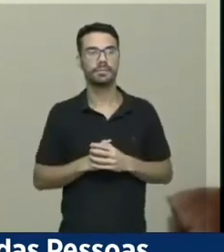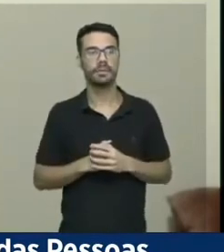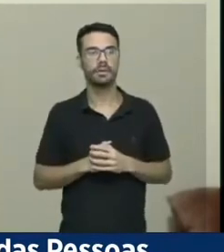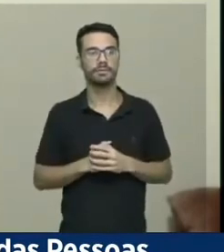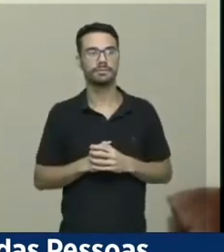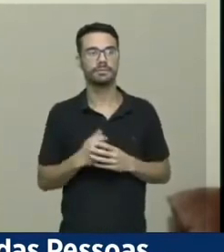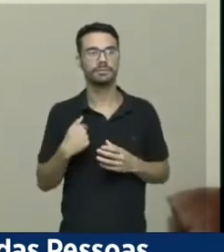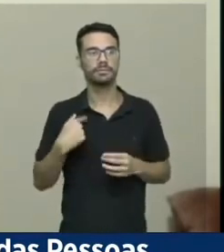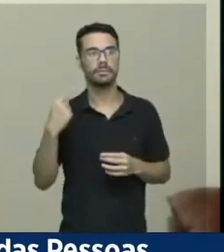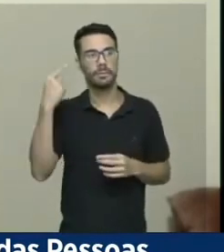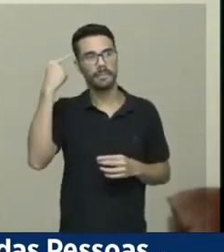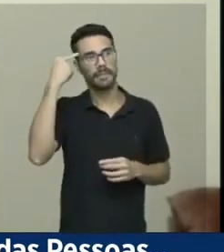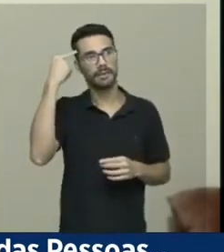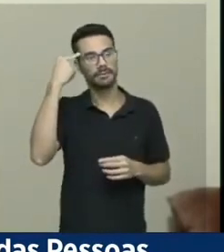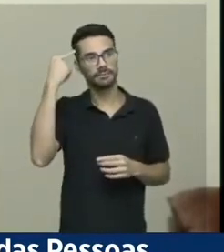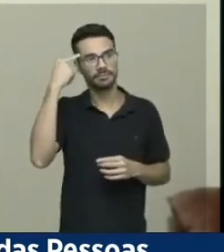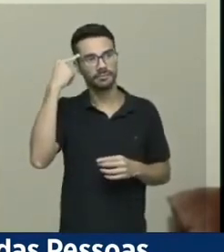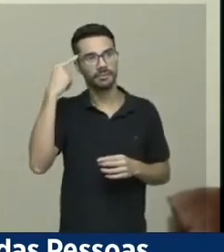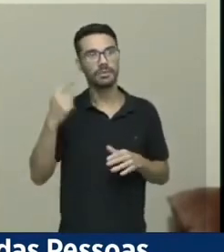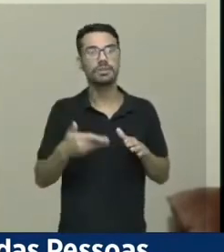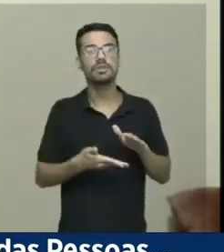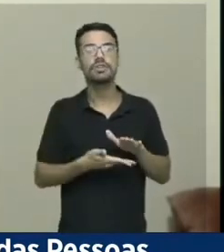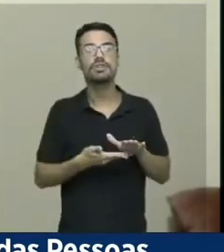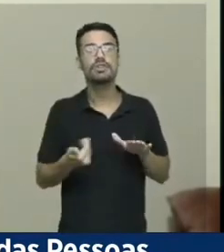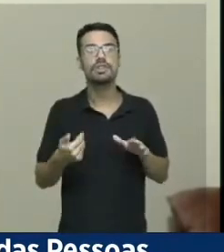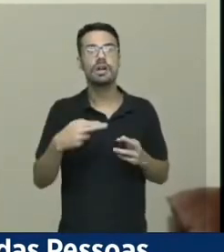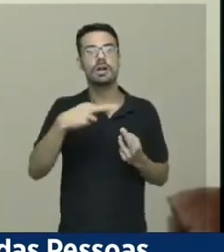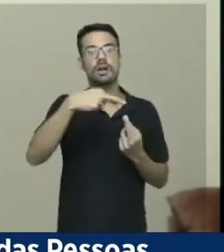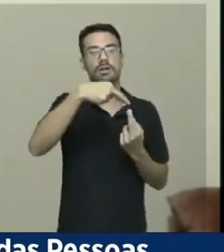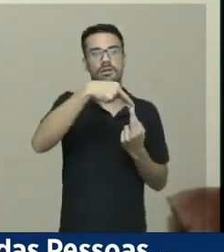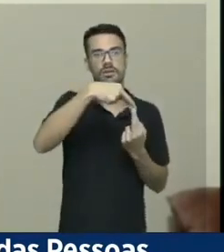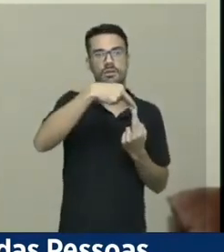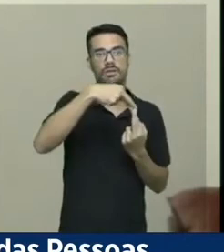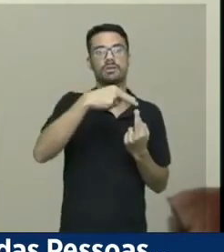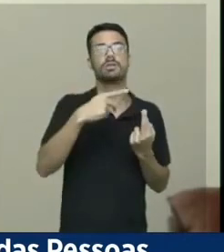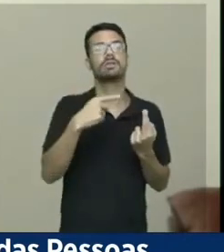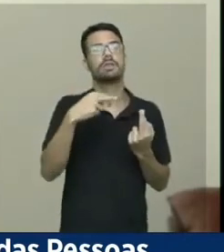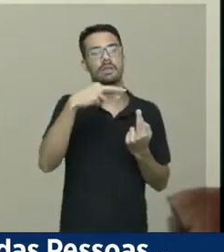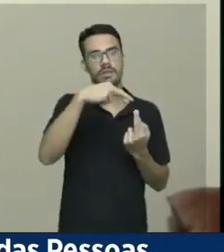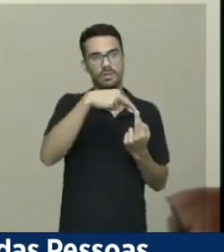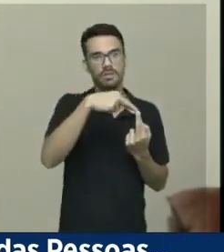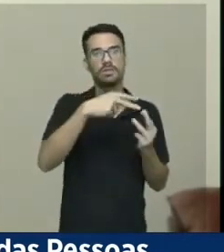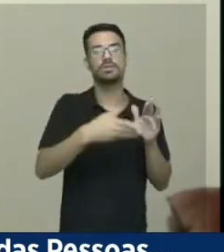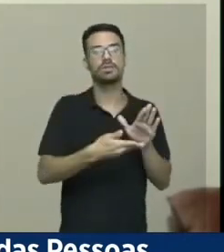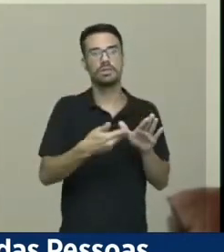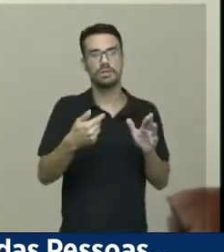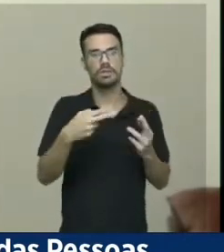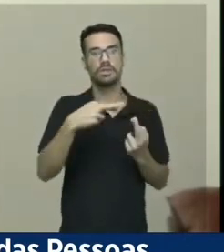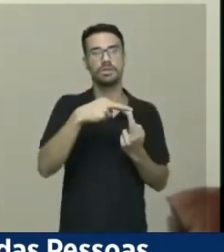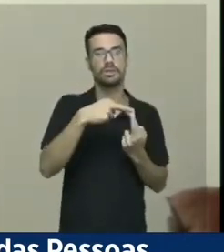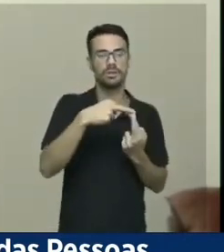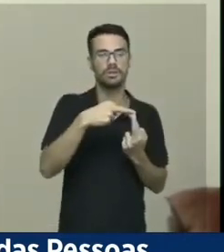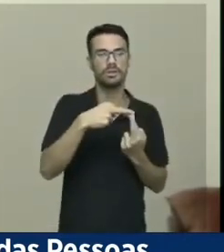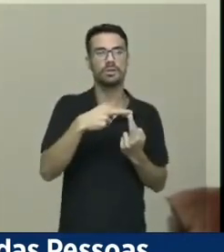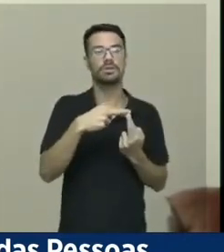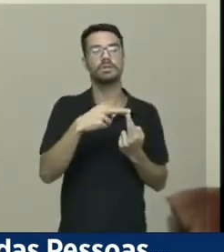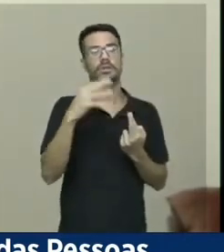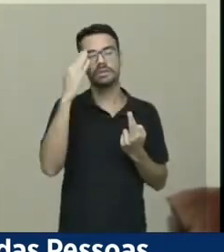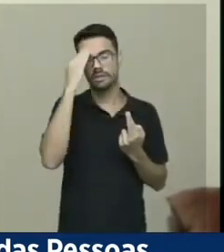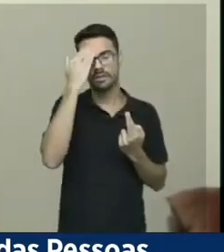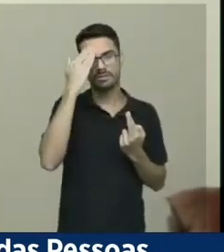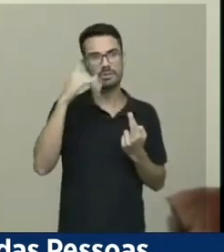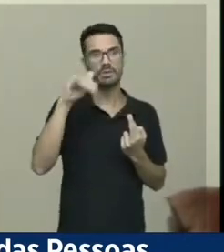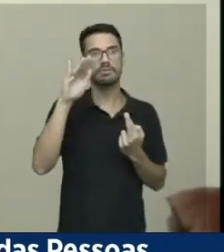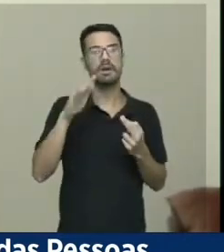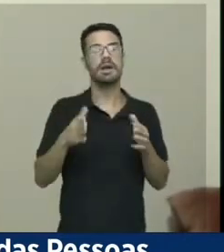eu penso que a supressão desse inciso, ainda que possa ser suprimida por essa interpretação mais